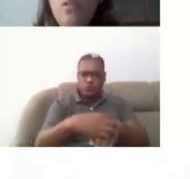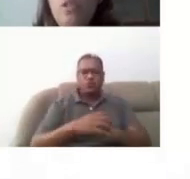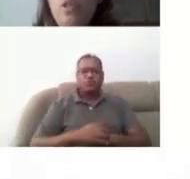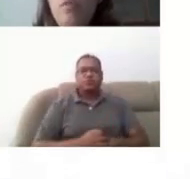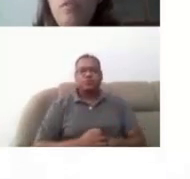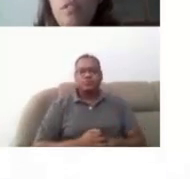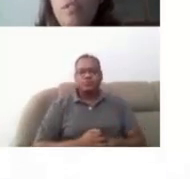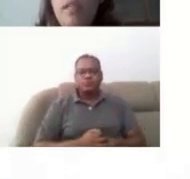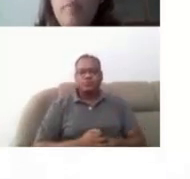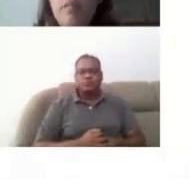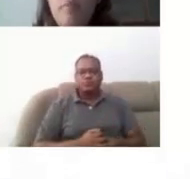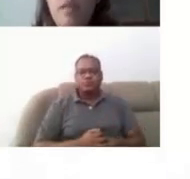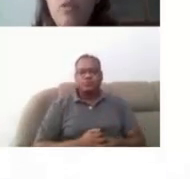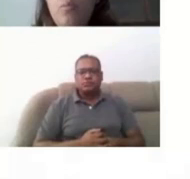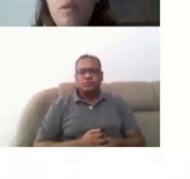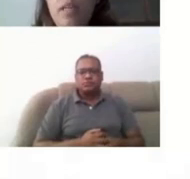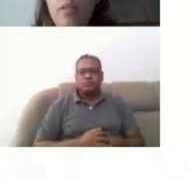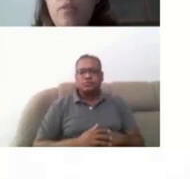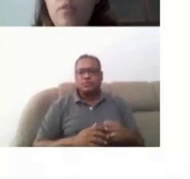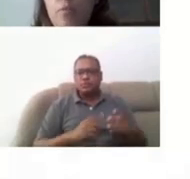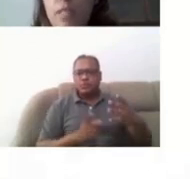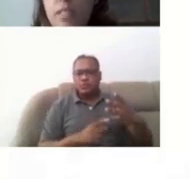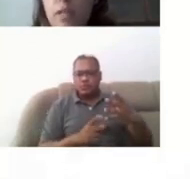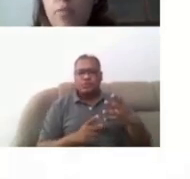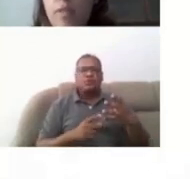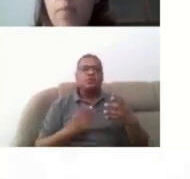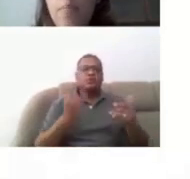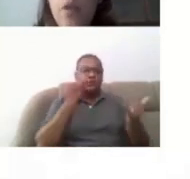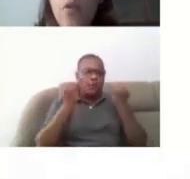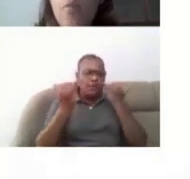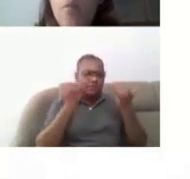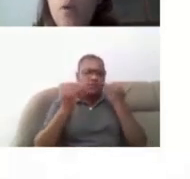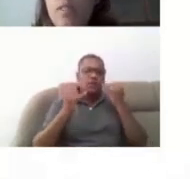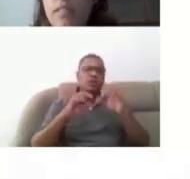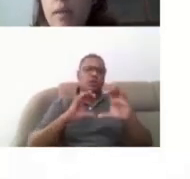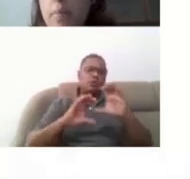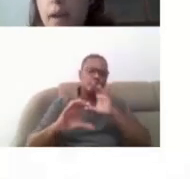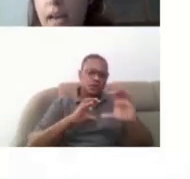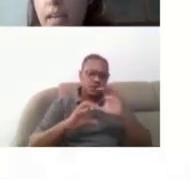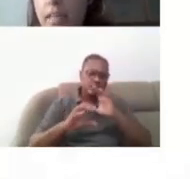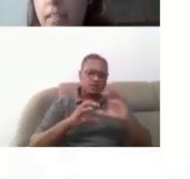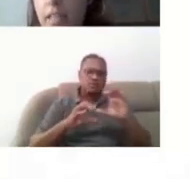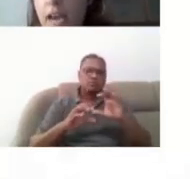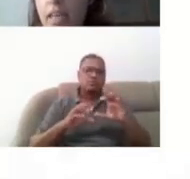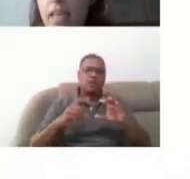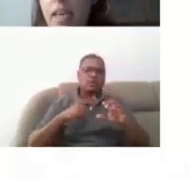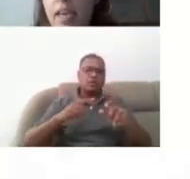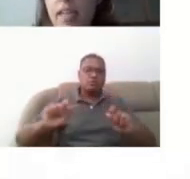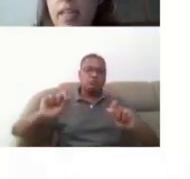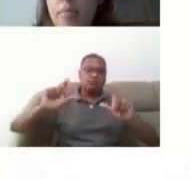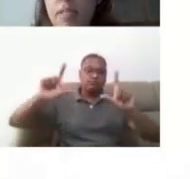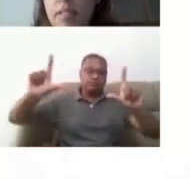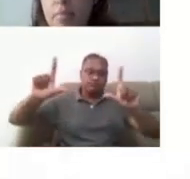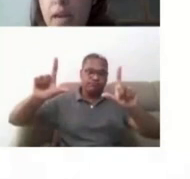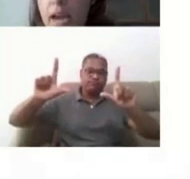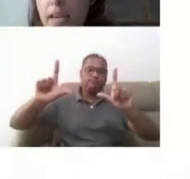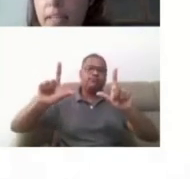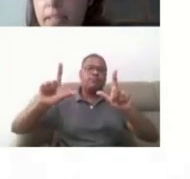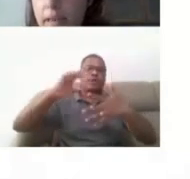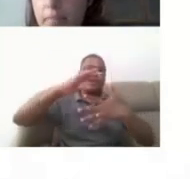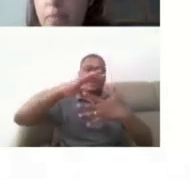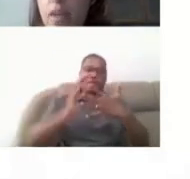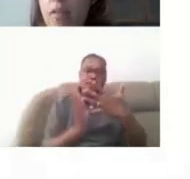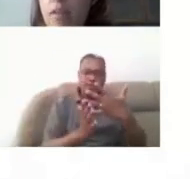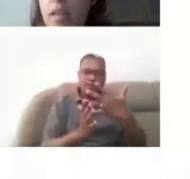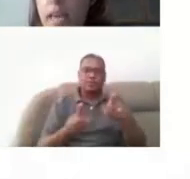dispositivos e sistemas de comunicação e informação, né? Como mostra essa placa aí em libras, em braile,